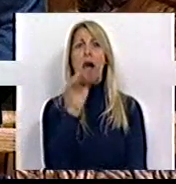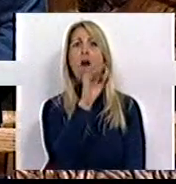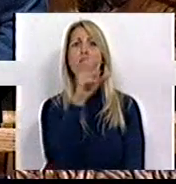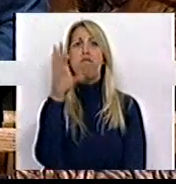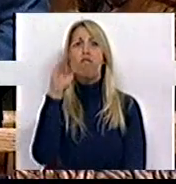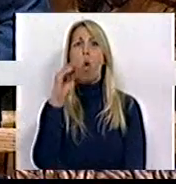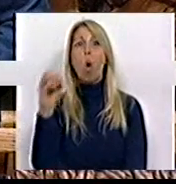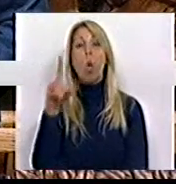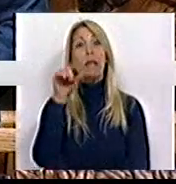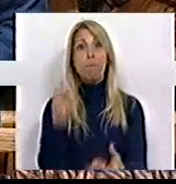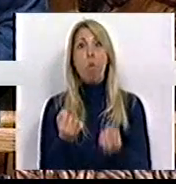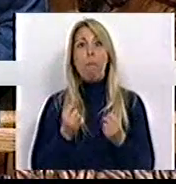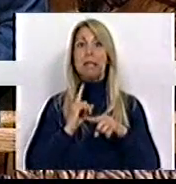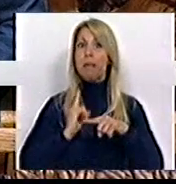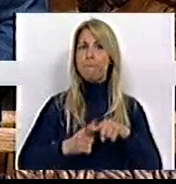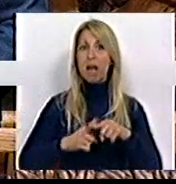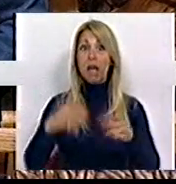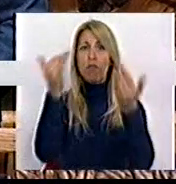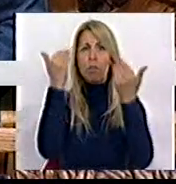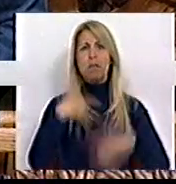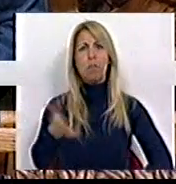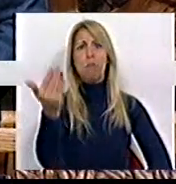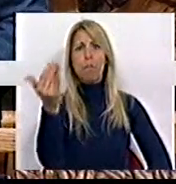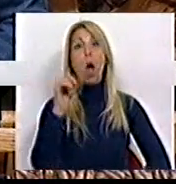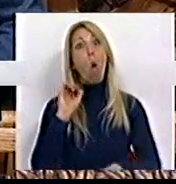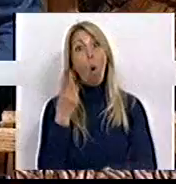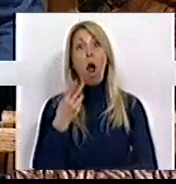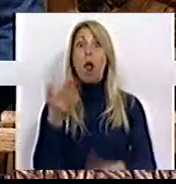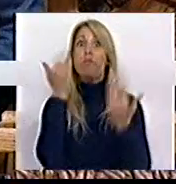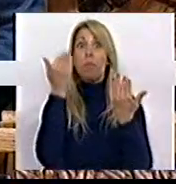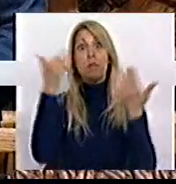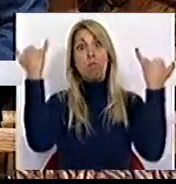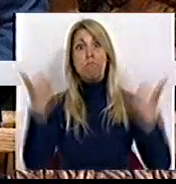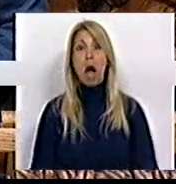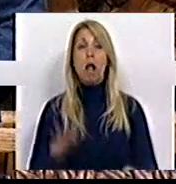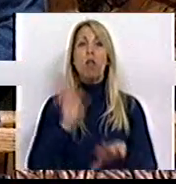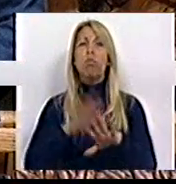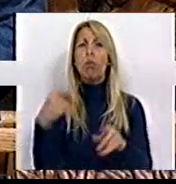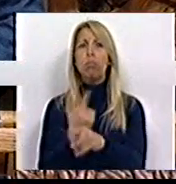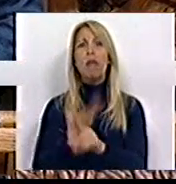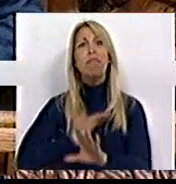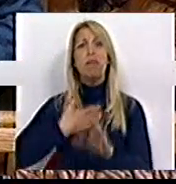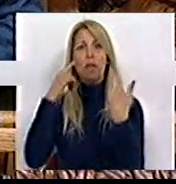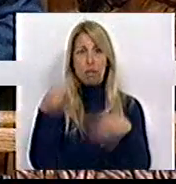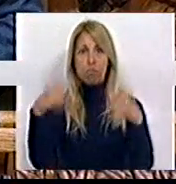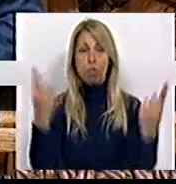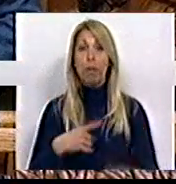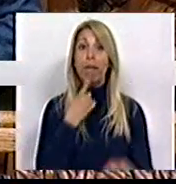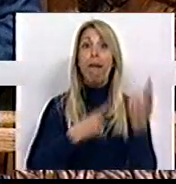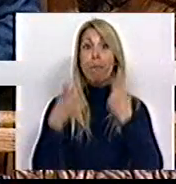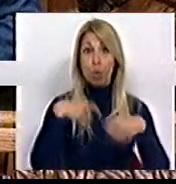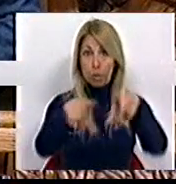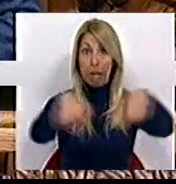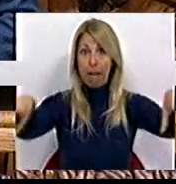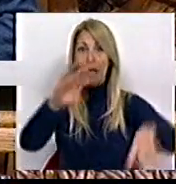Tesouro Poupança Mais informações incompletas ou mesmo erradas sobre estes instrumentos de dívida pública. A pergunta que era feita aos